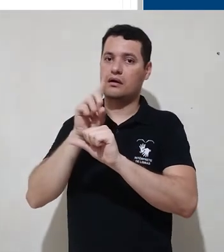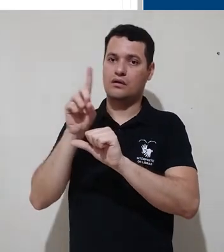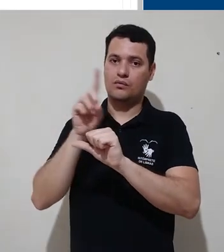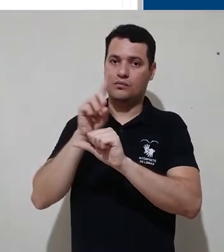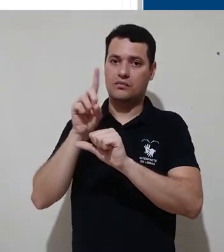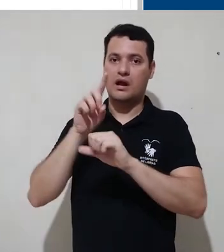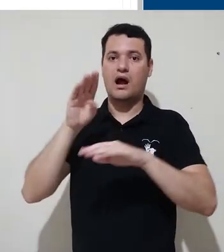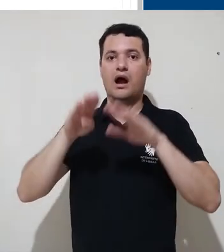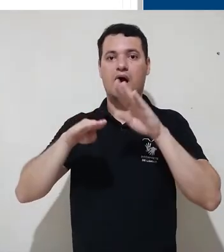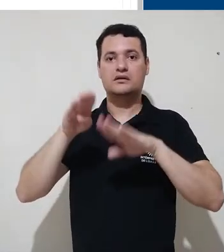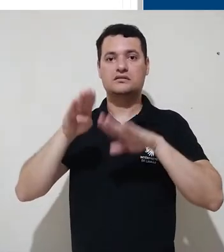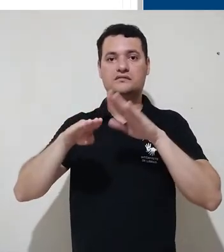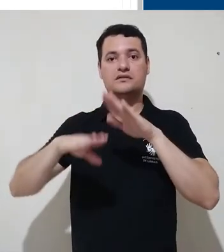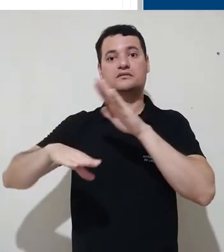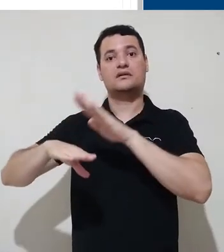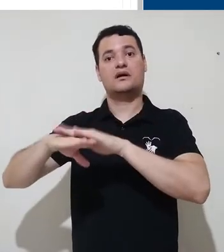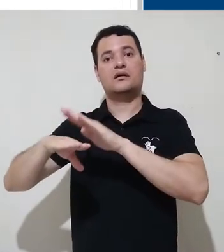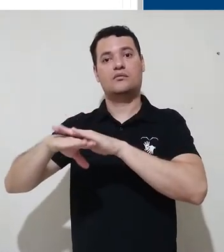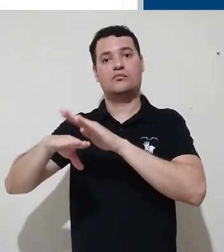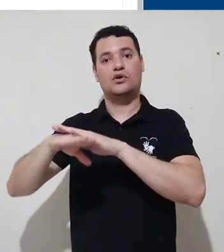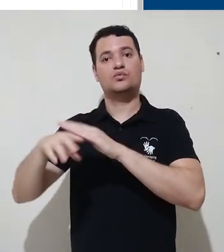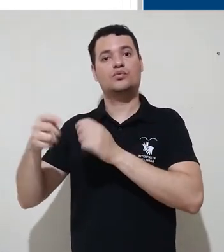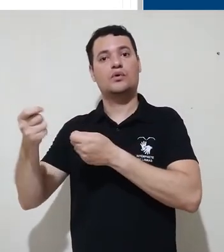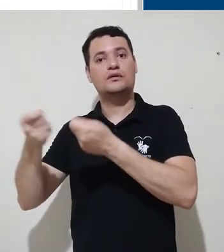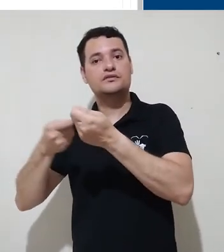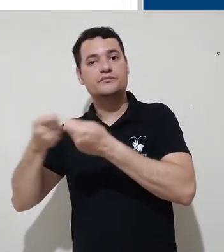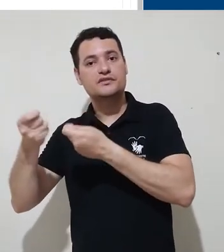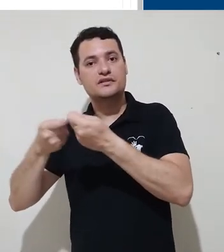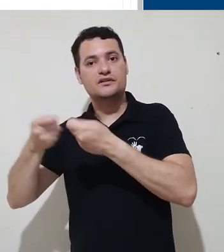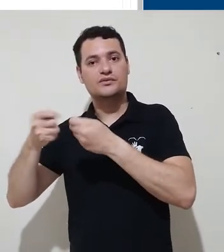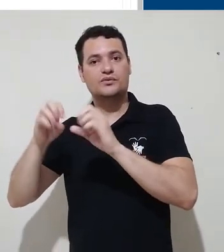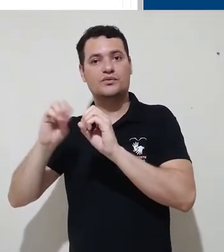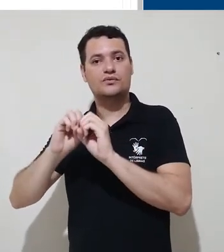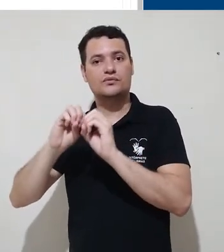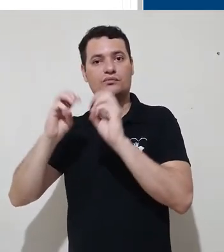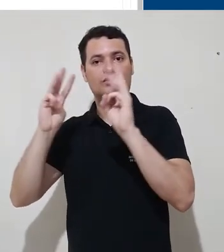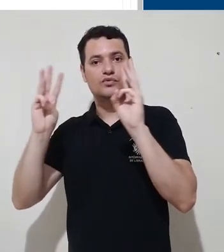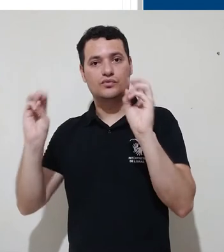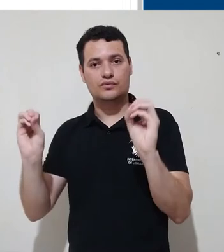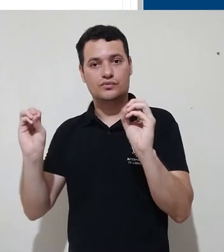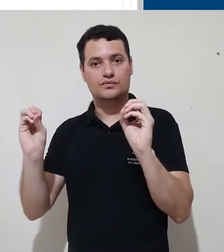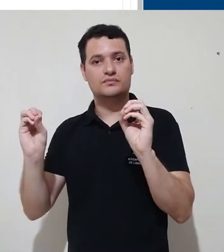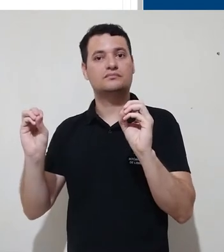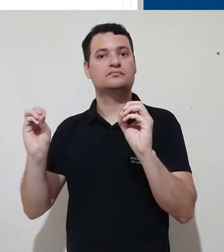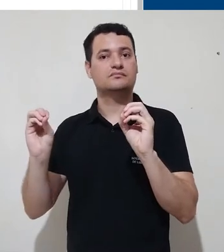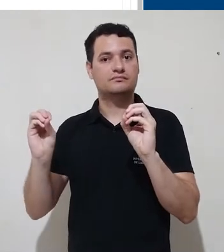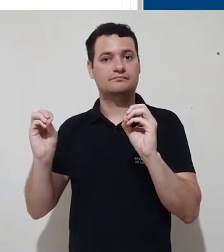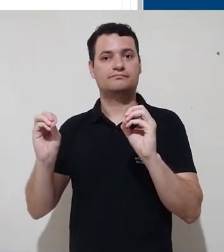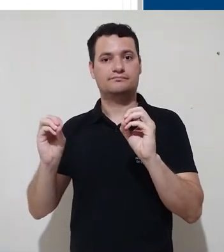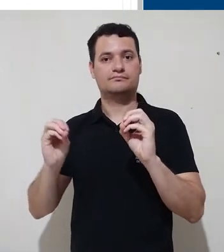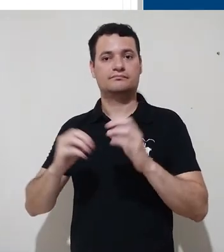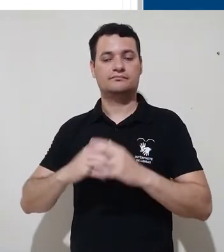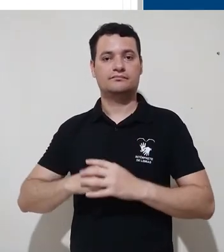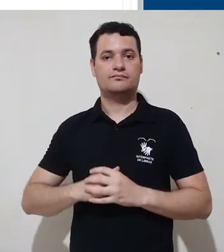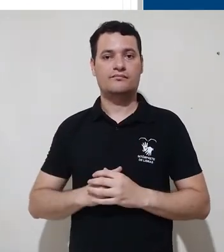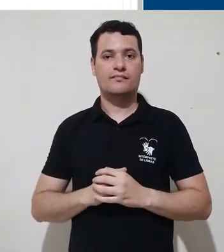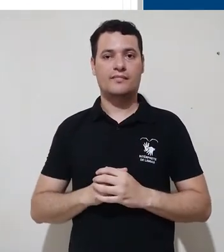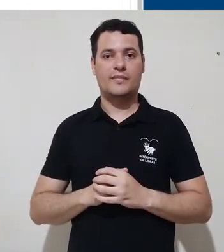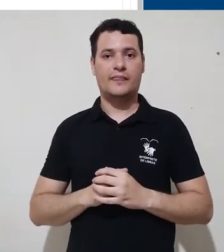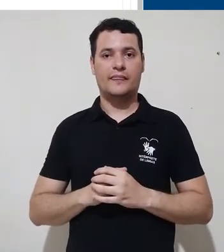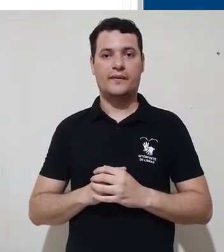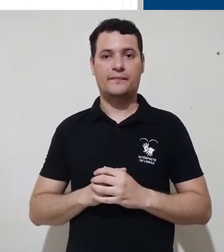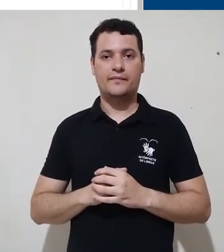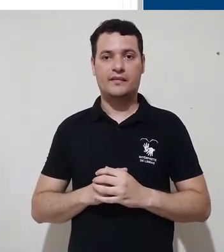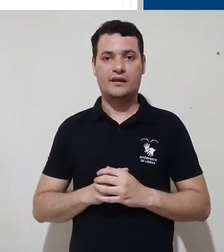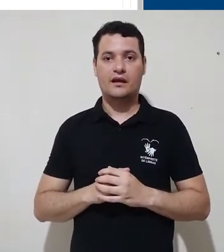disponíveis para modificação. A disponibilidade para alterar alguns dados pode ser restringida